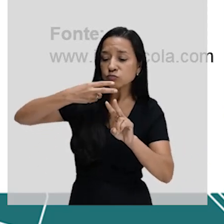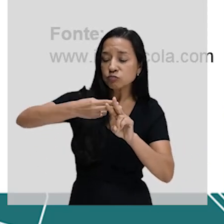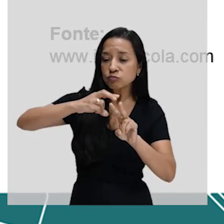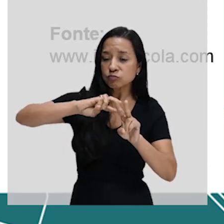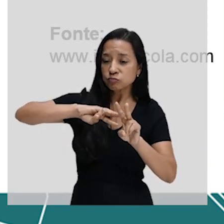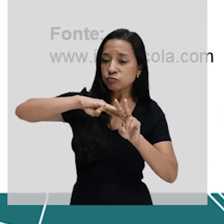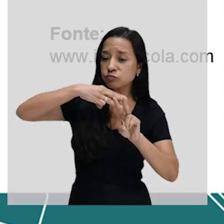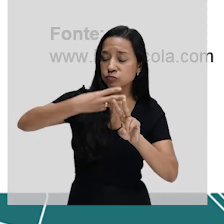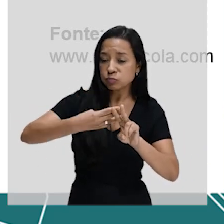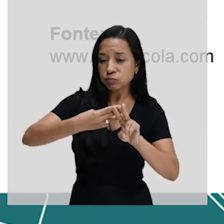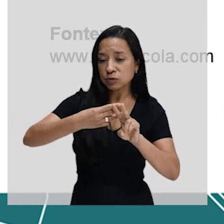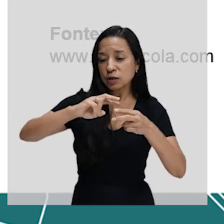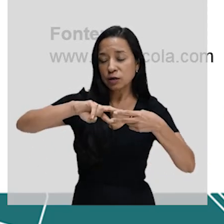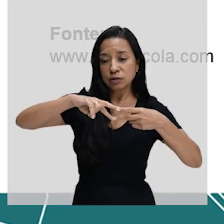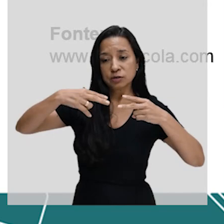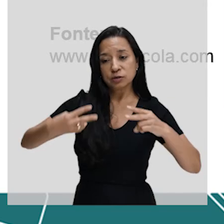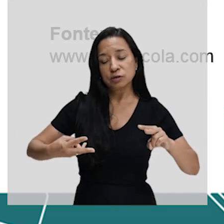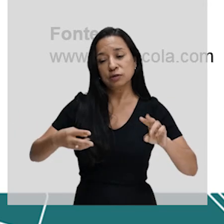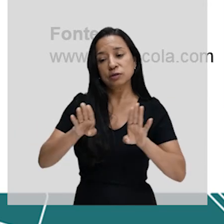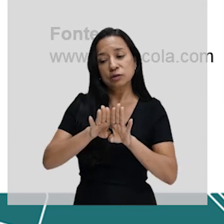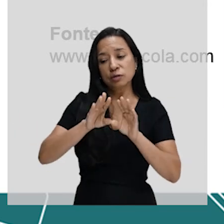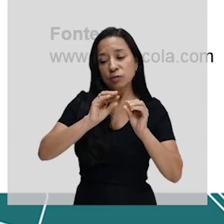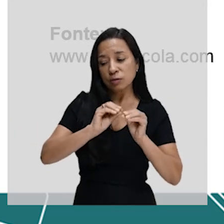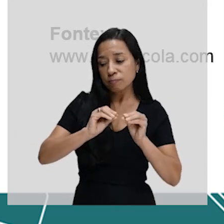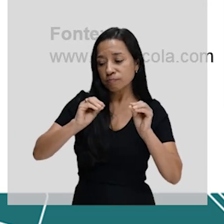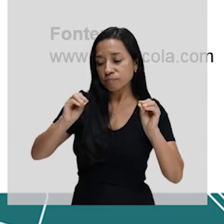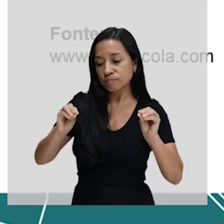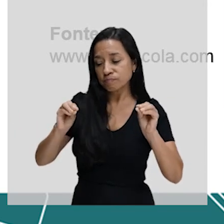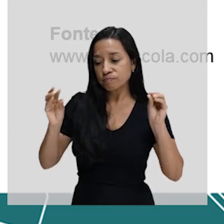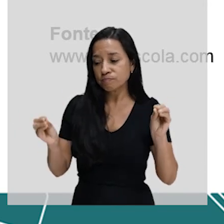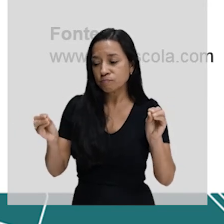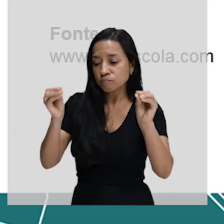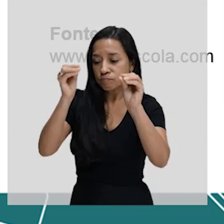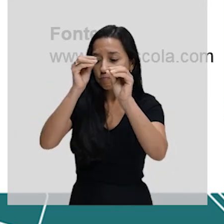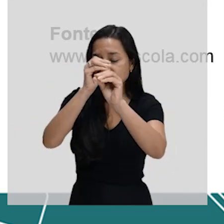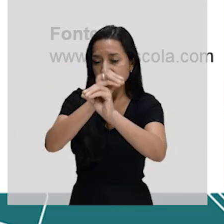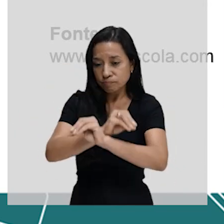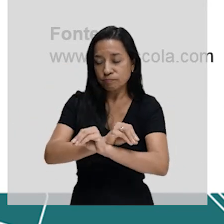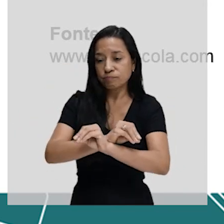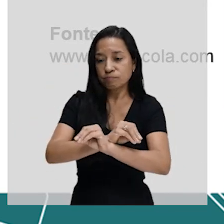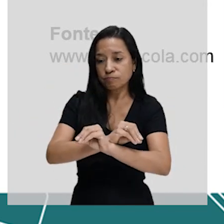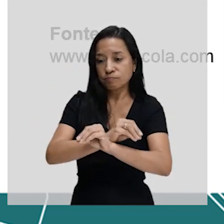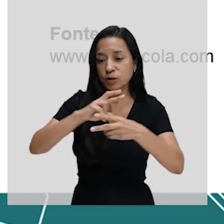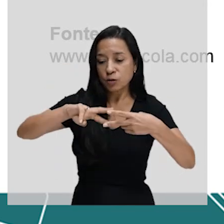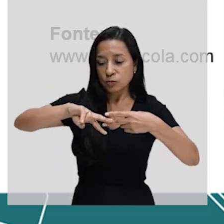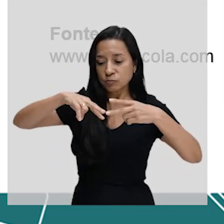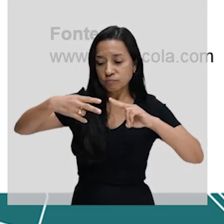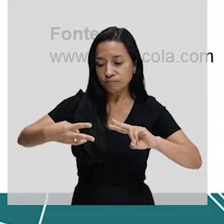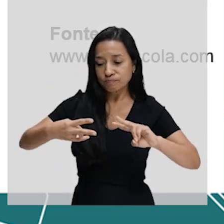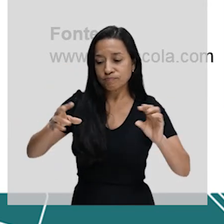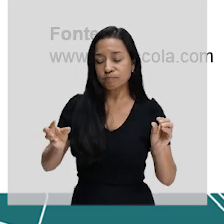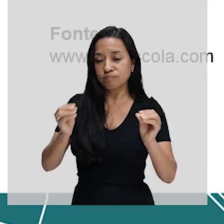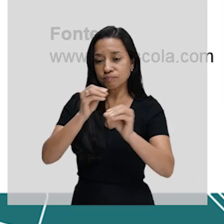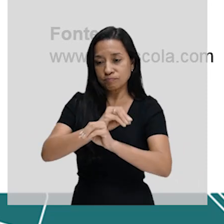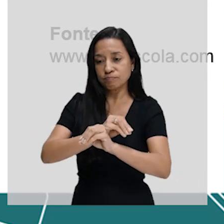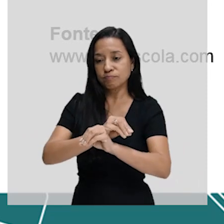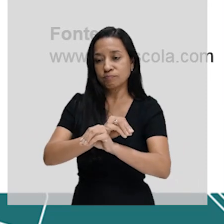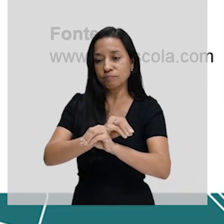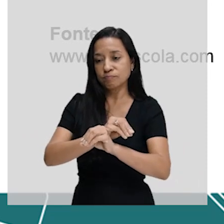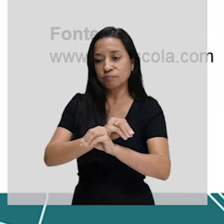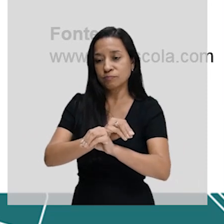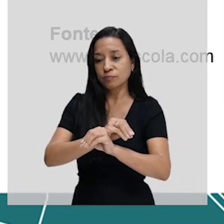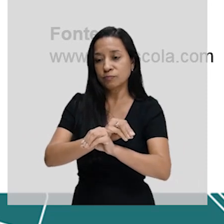e também transferi-los de um indivíduo para outro, mesmo entre espécies